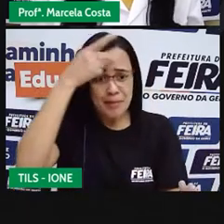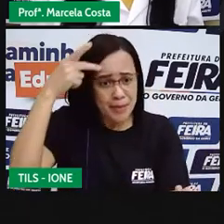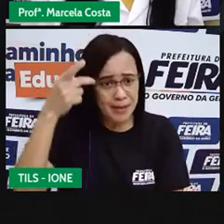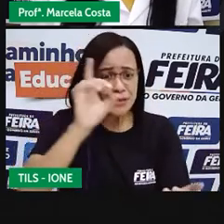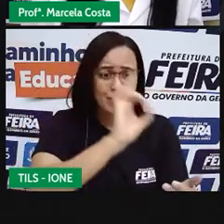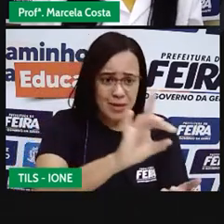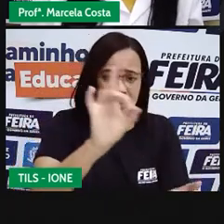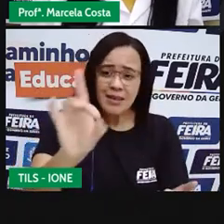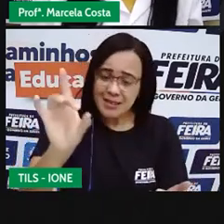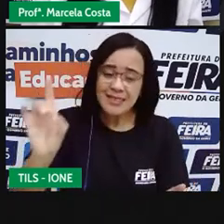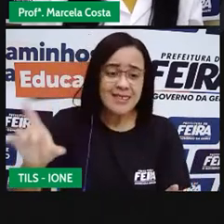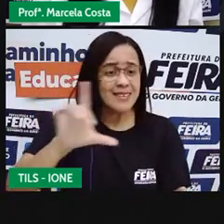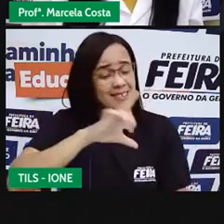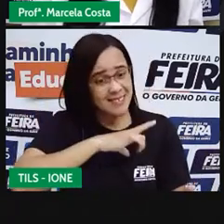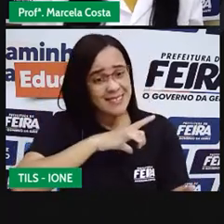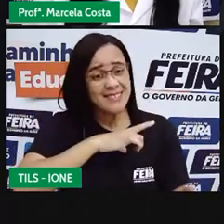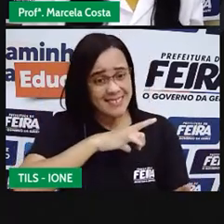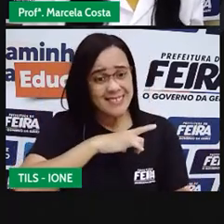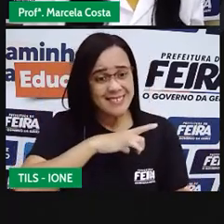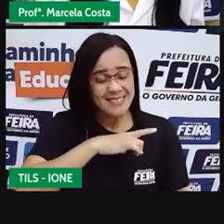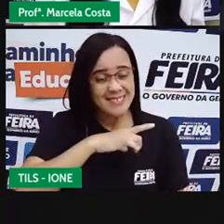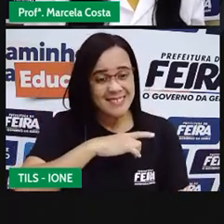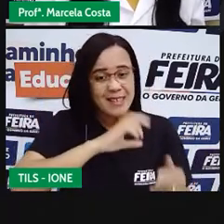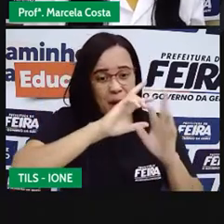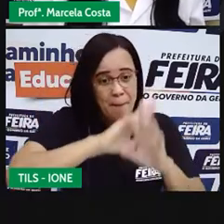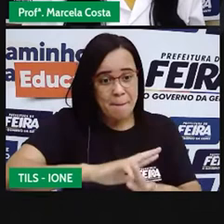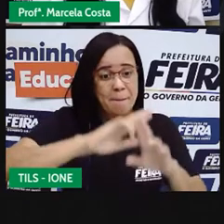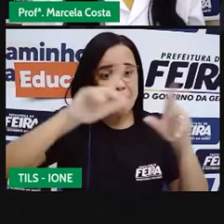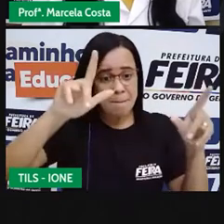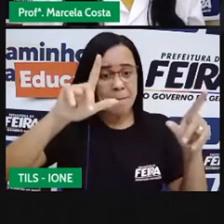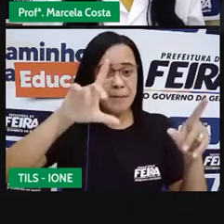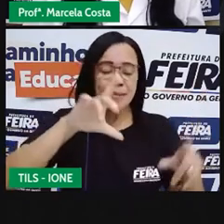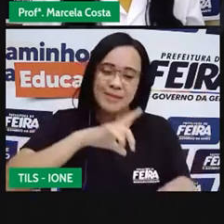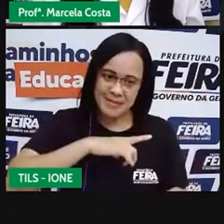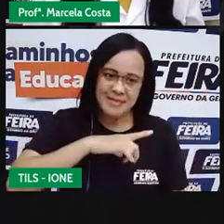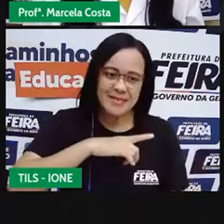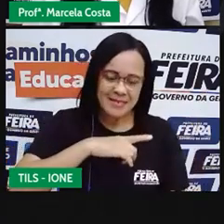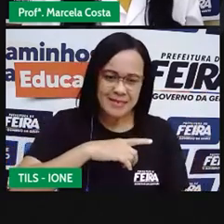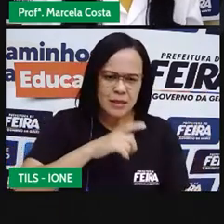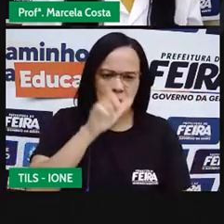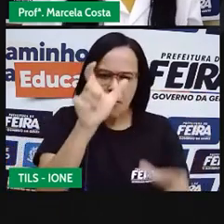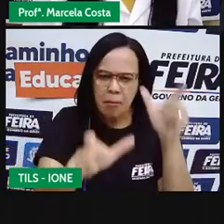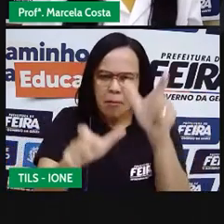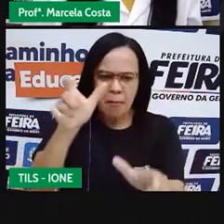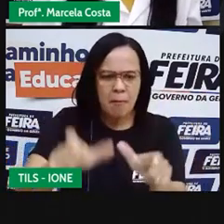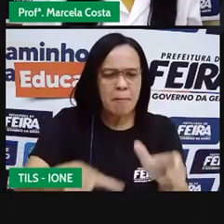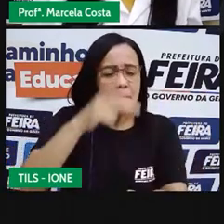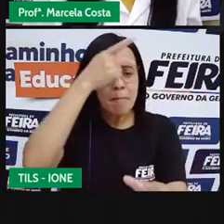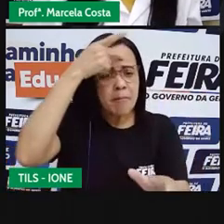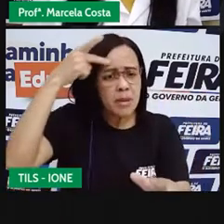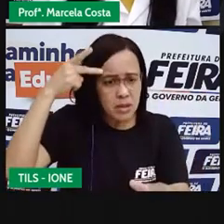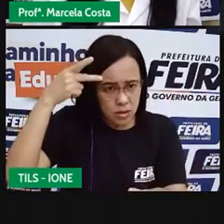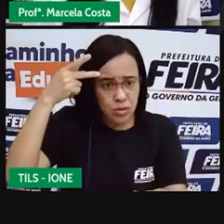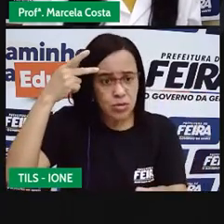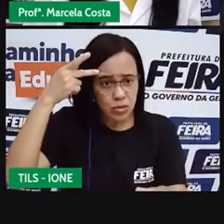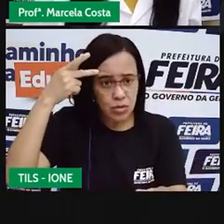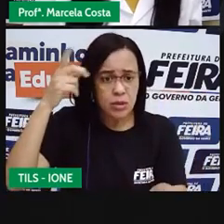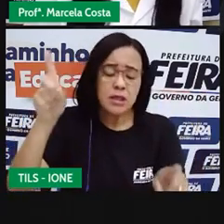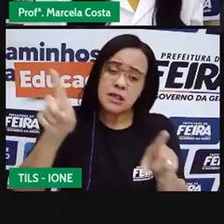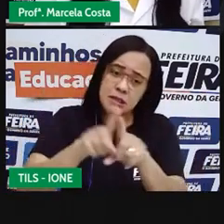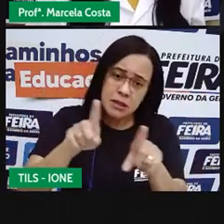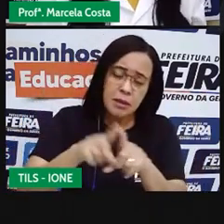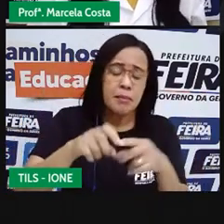E a gente vai ver diferenças, não só nas pessoas, como também nos diferentes elementos da